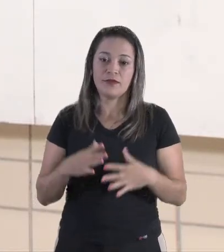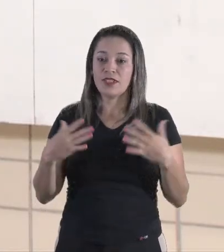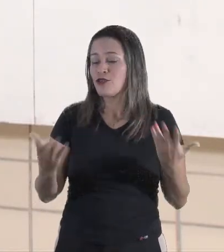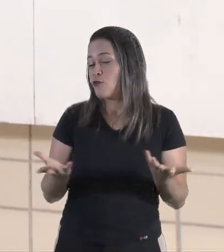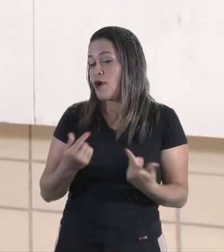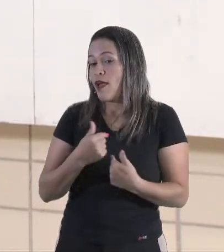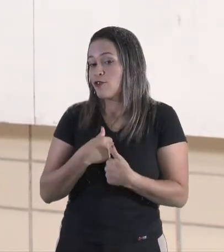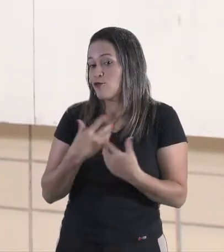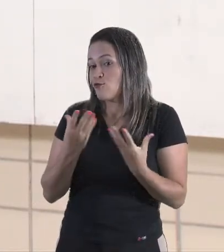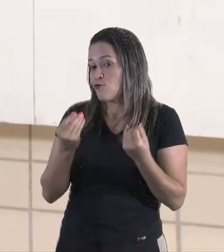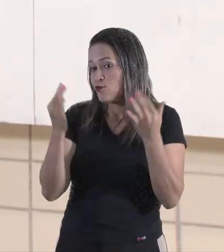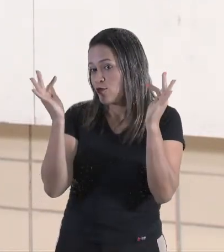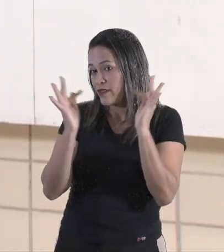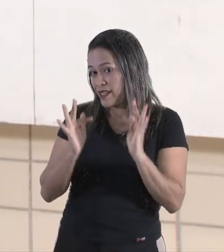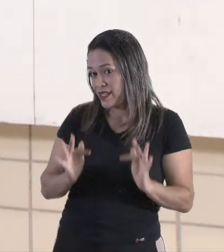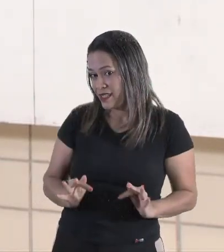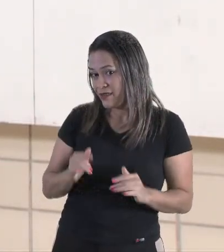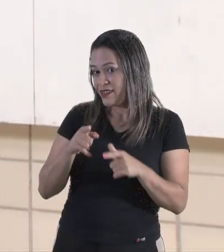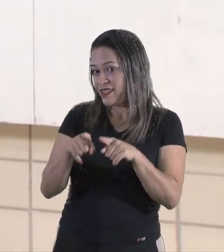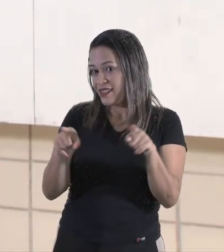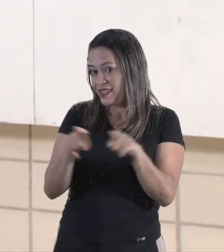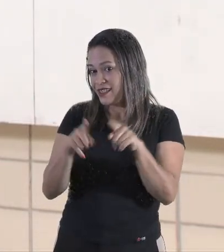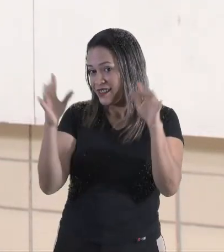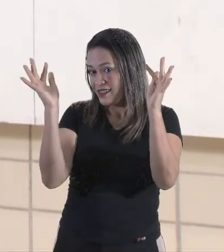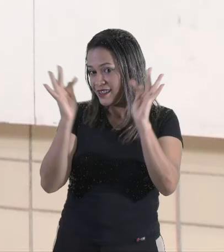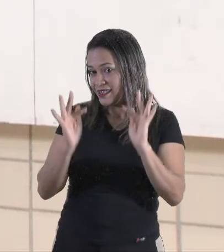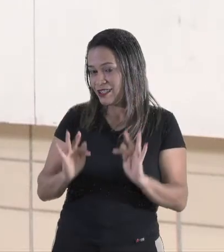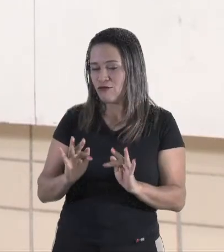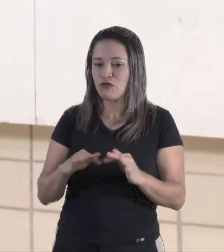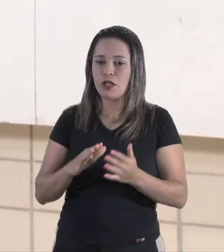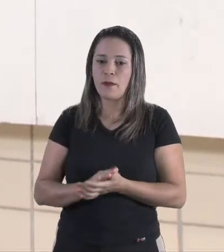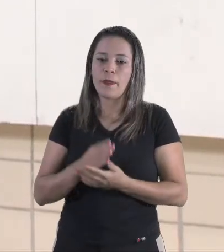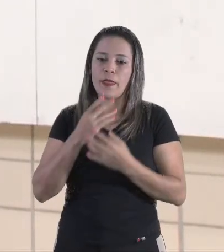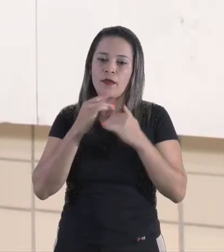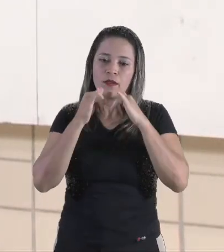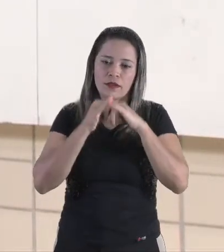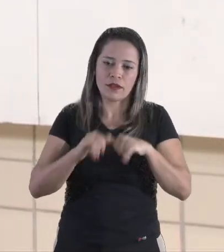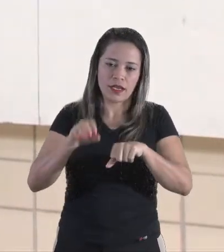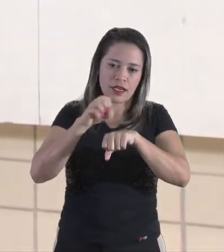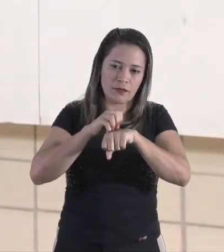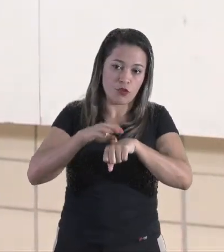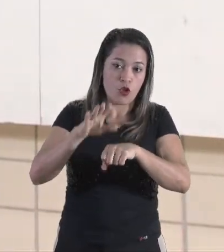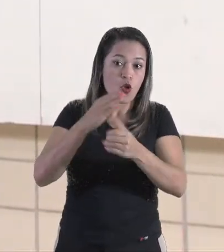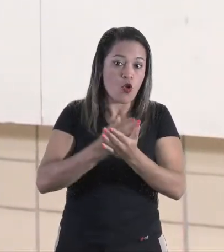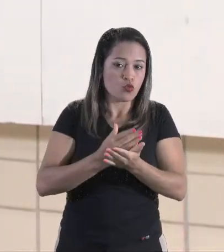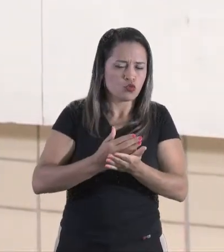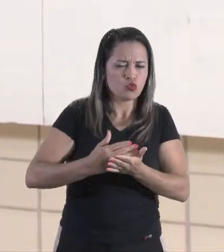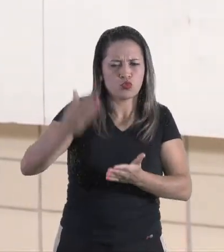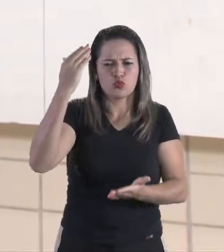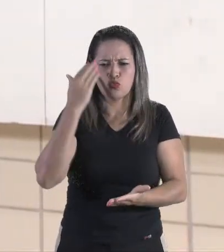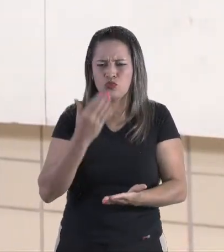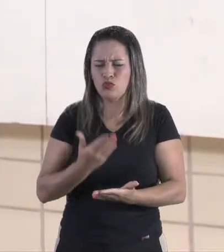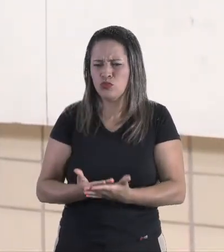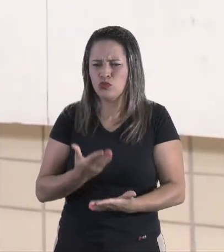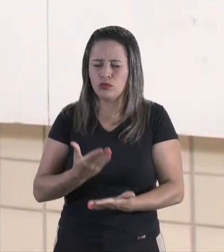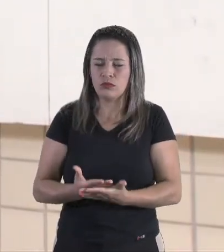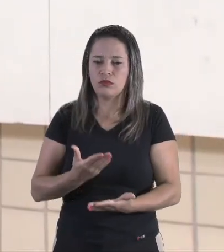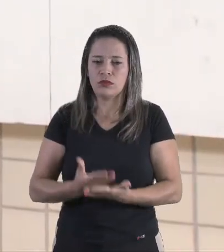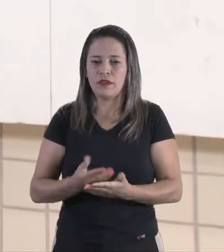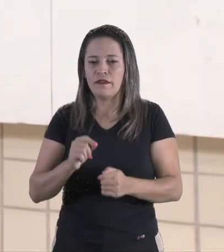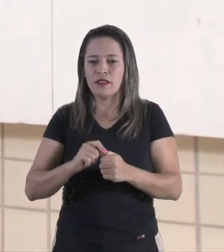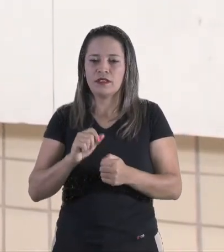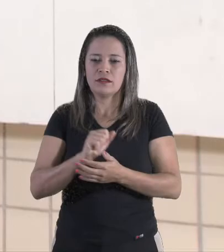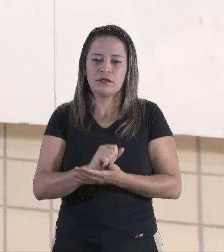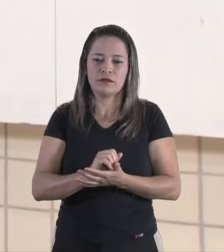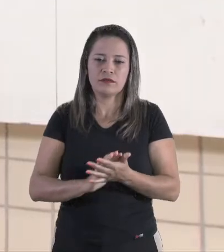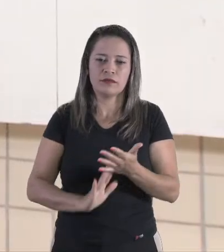muito feliz e você está muito feliz aí, o nosso recadinho. Continue estudando. Continue fazendo as